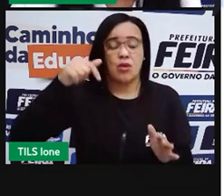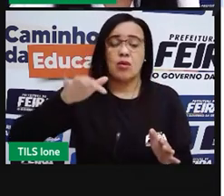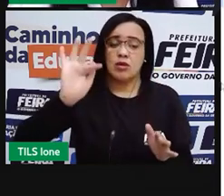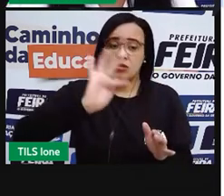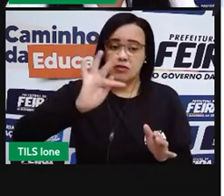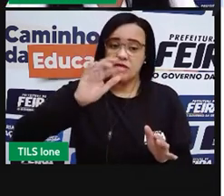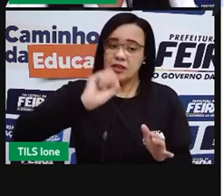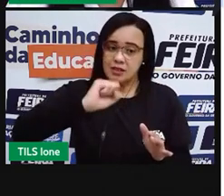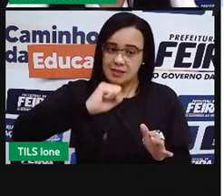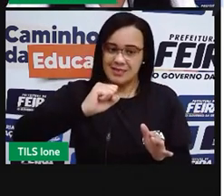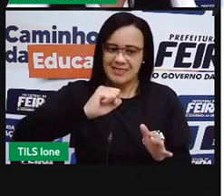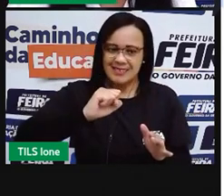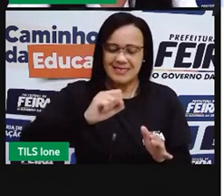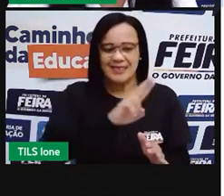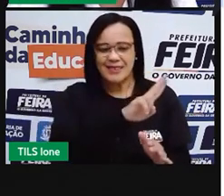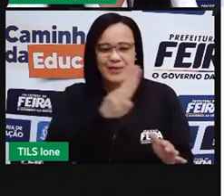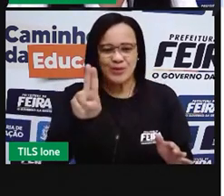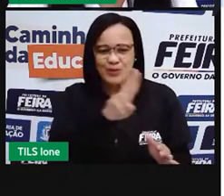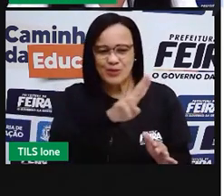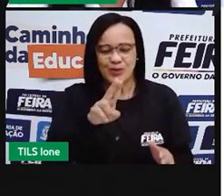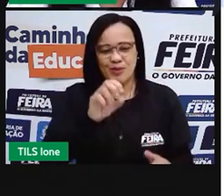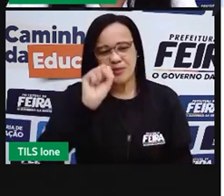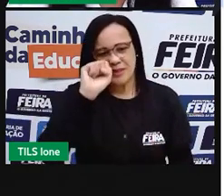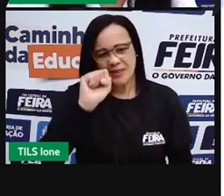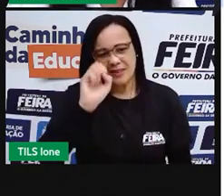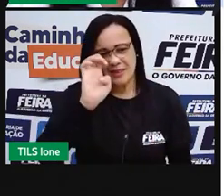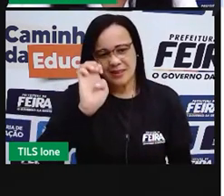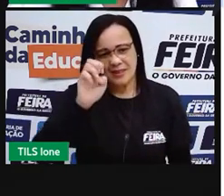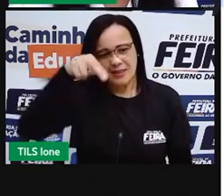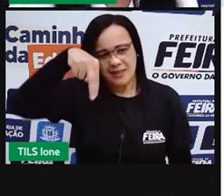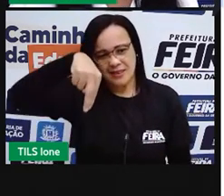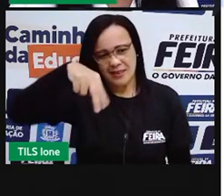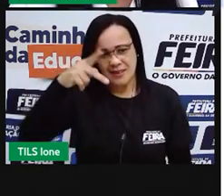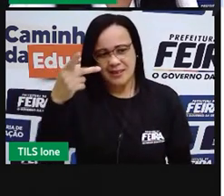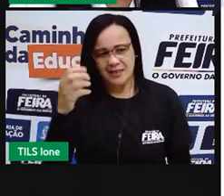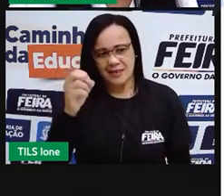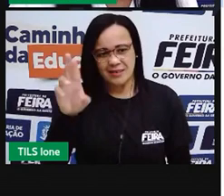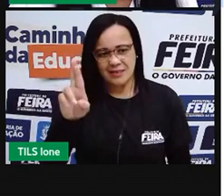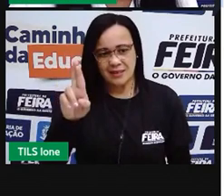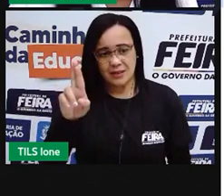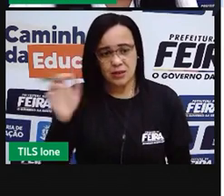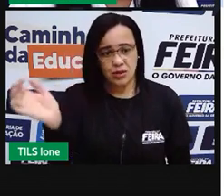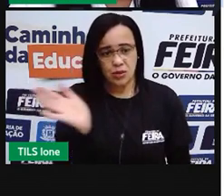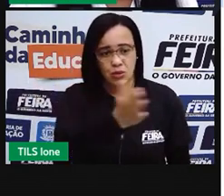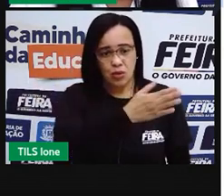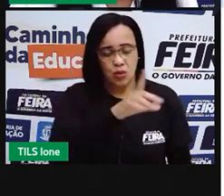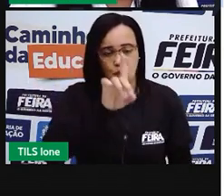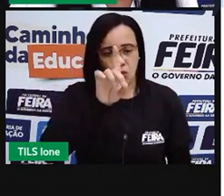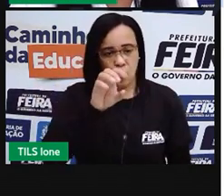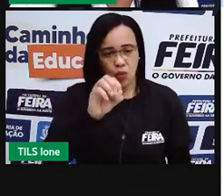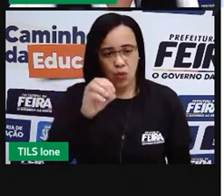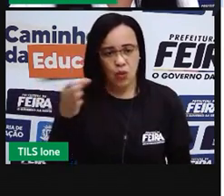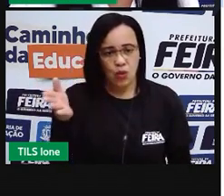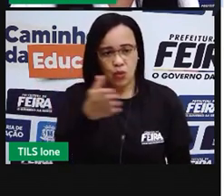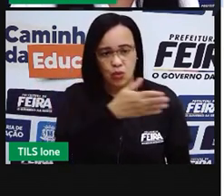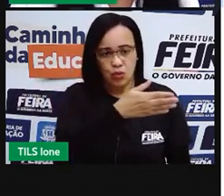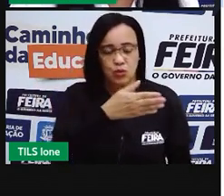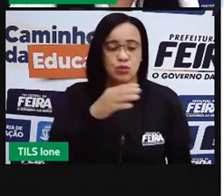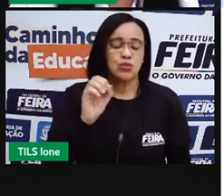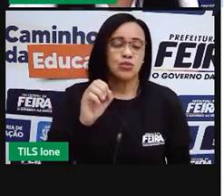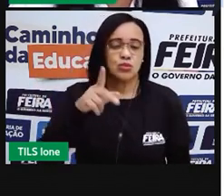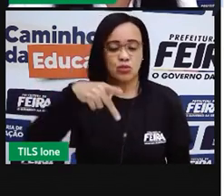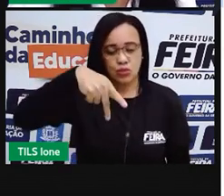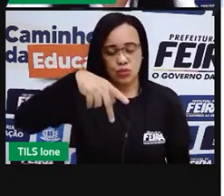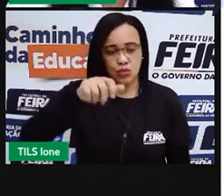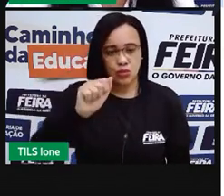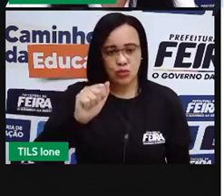caminho que a gente vai fazer para chegar da Secretaria Municipal de Educação até a Igreja do de Veja